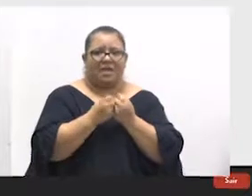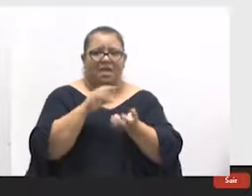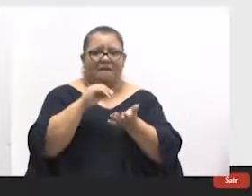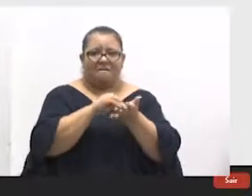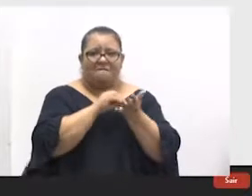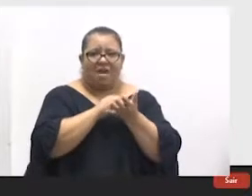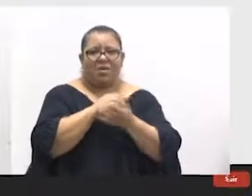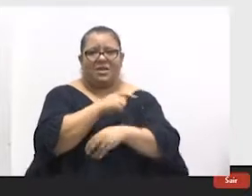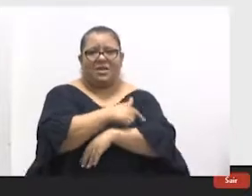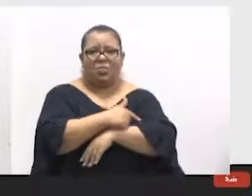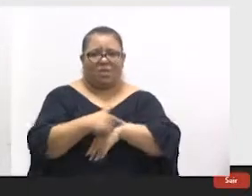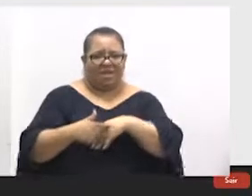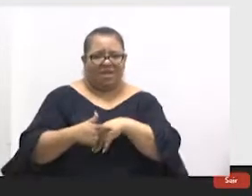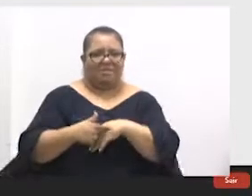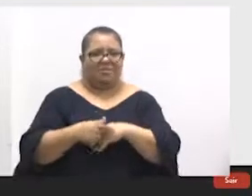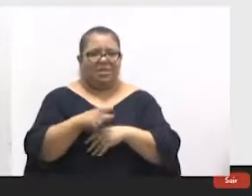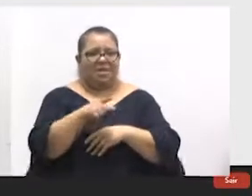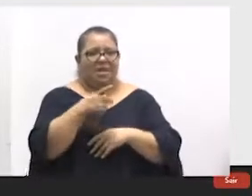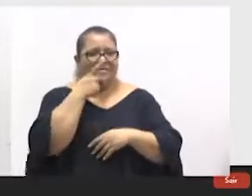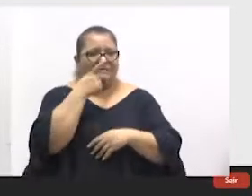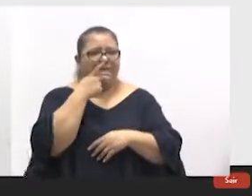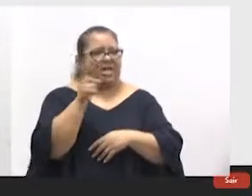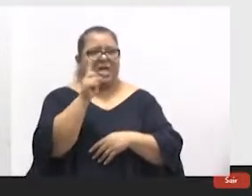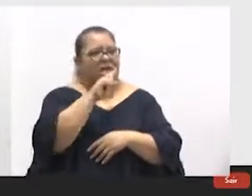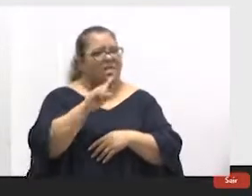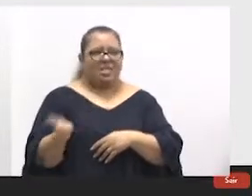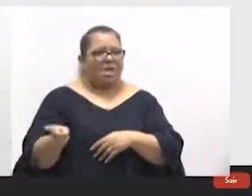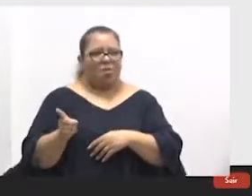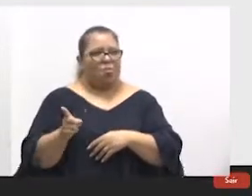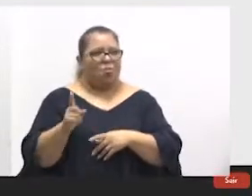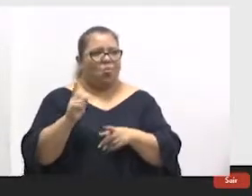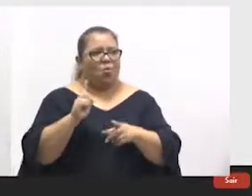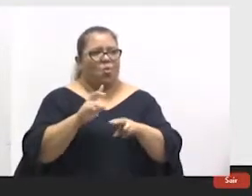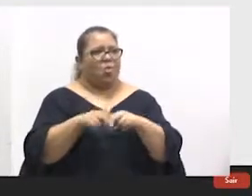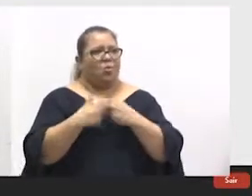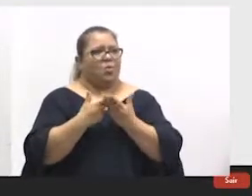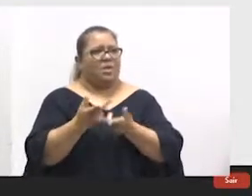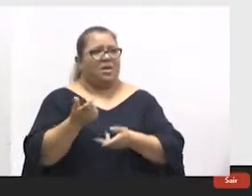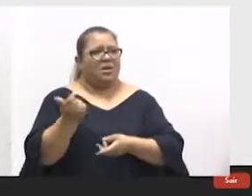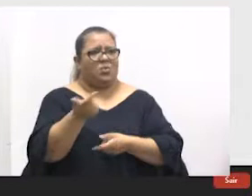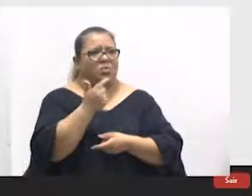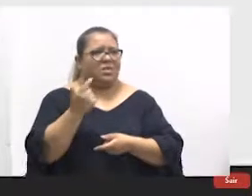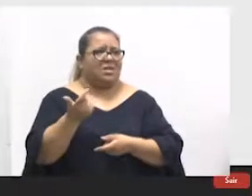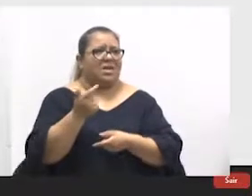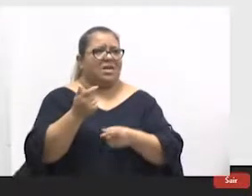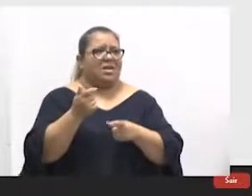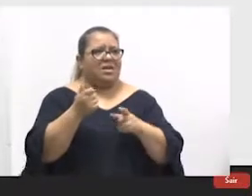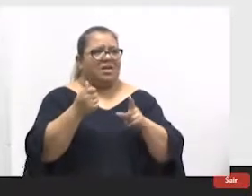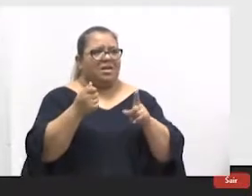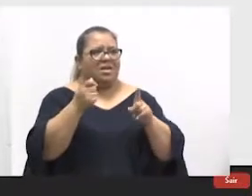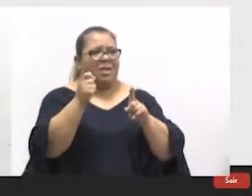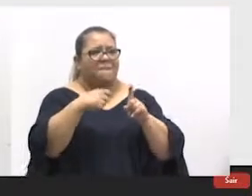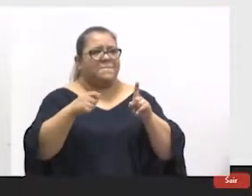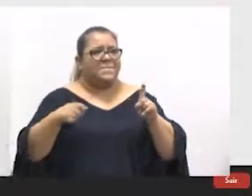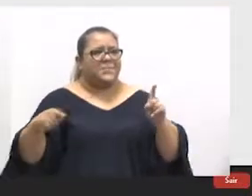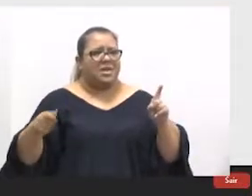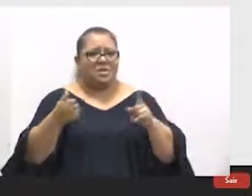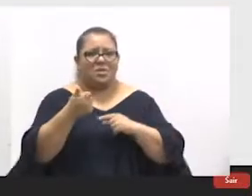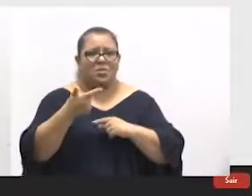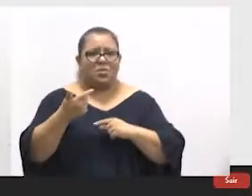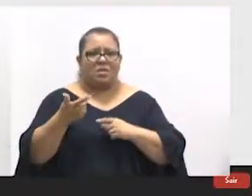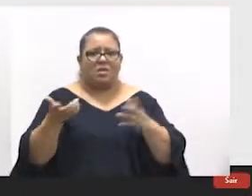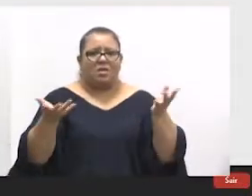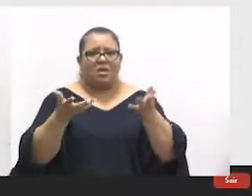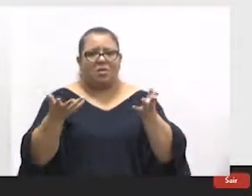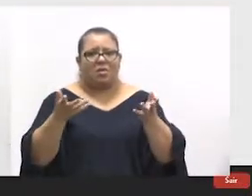Você negar um tratamento para um paciente porque não tem o código, porque ele usou 12 meses do código que tem. E aí